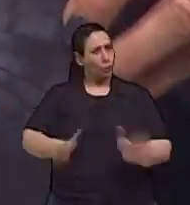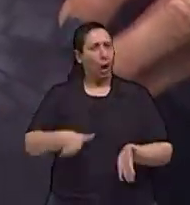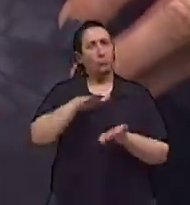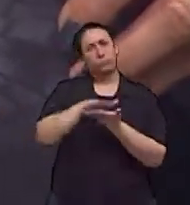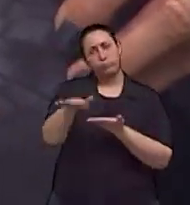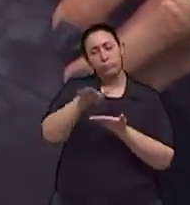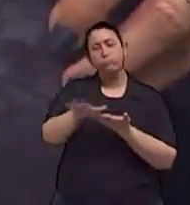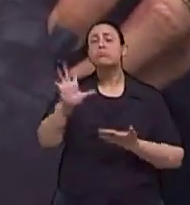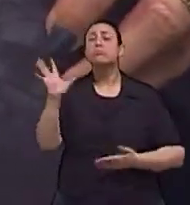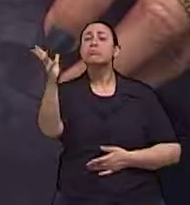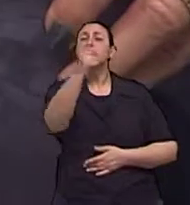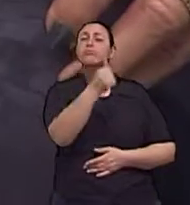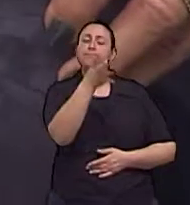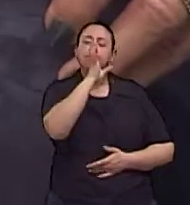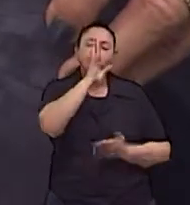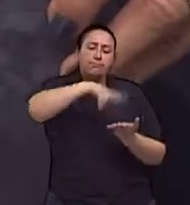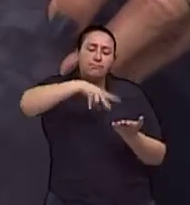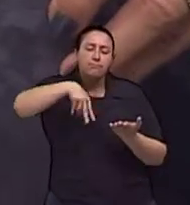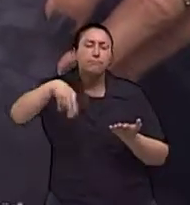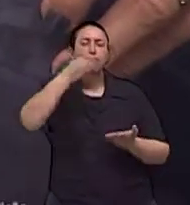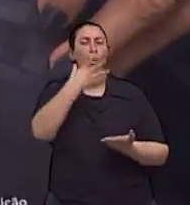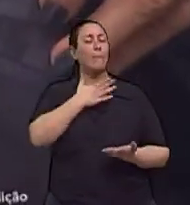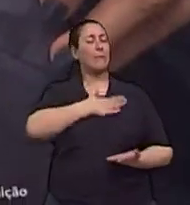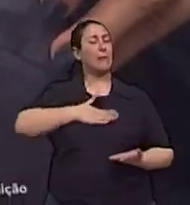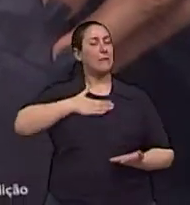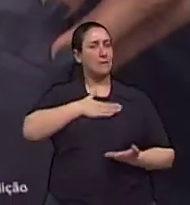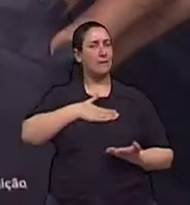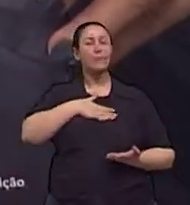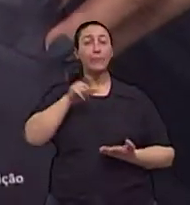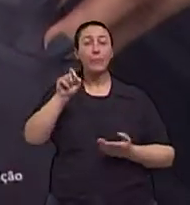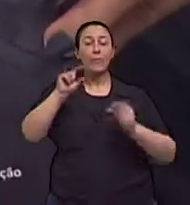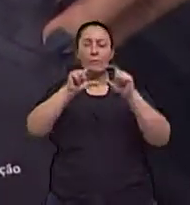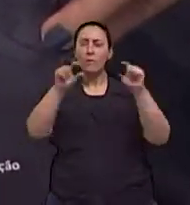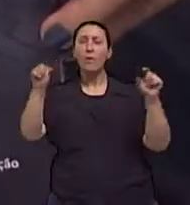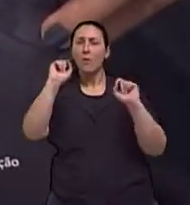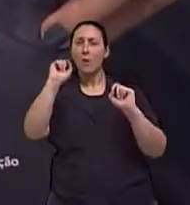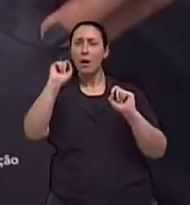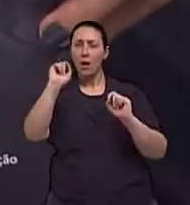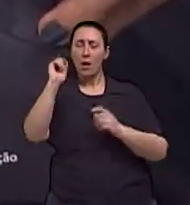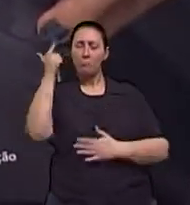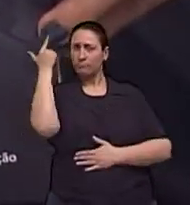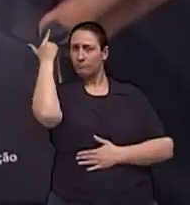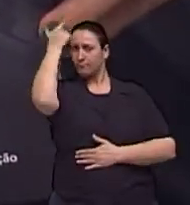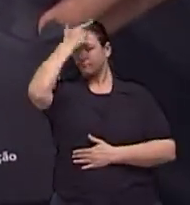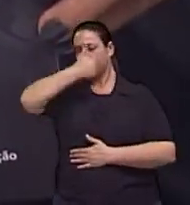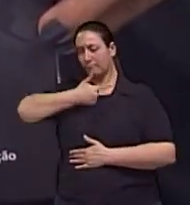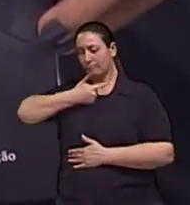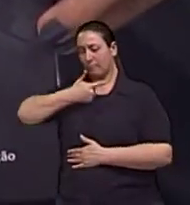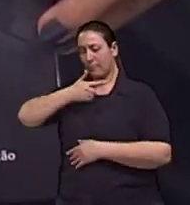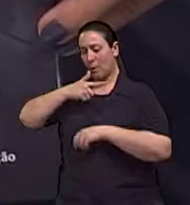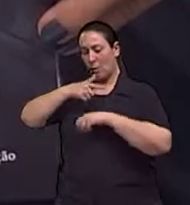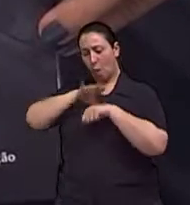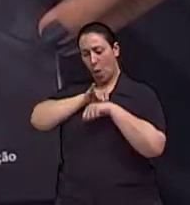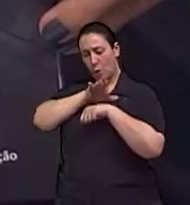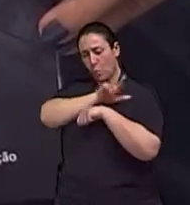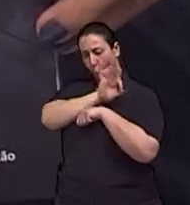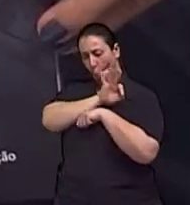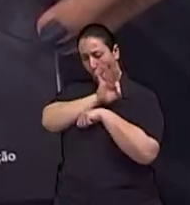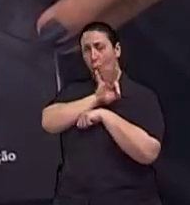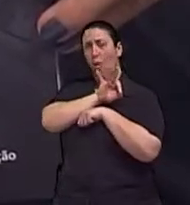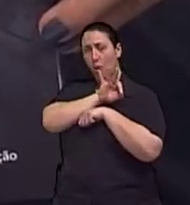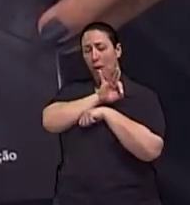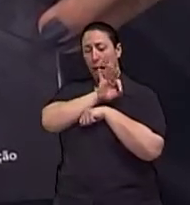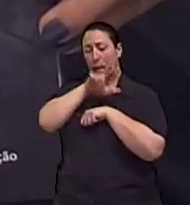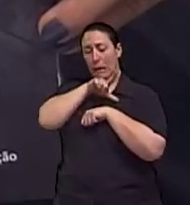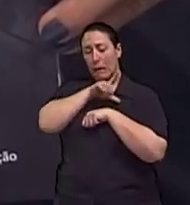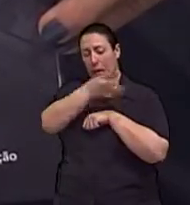ler com muito prazer E diz a contracapa A face oculta das nossas doenças é um convite à mudança ao